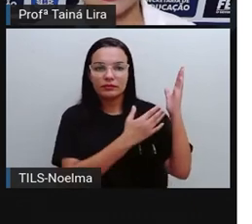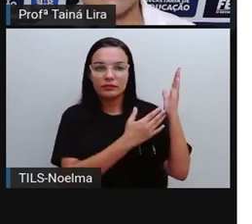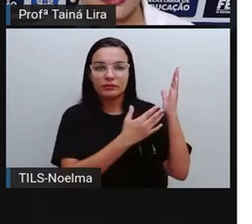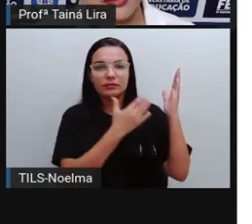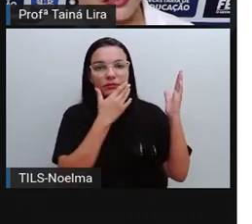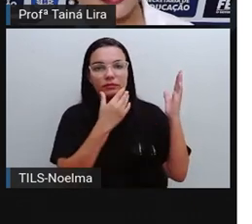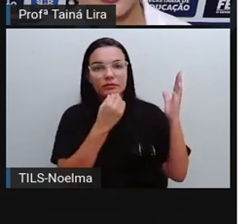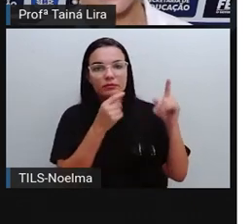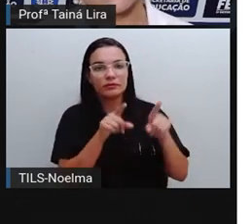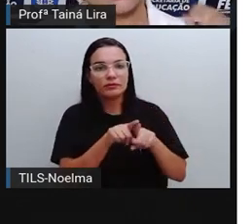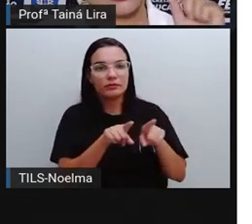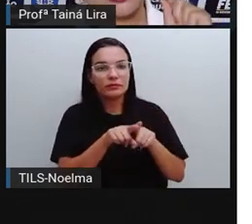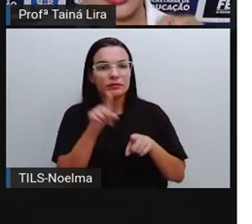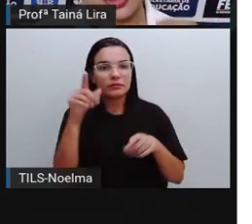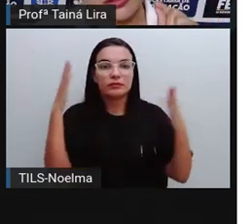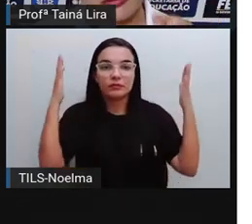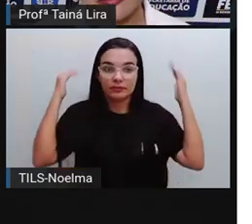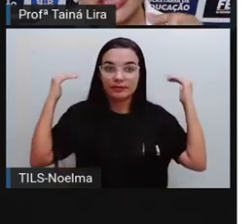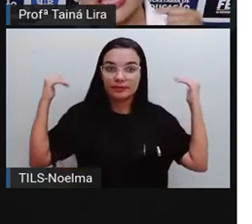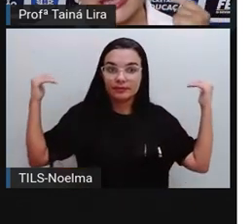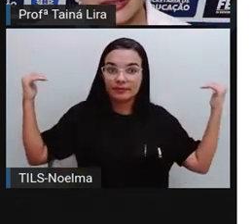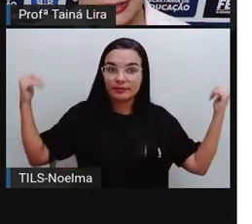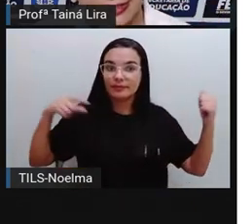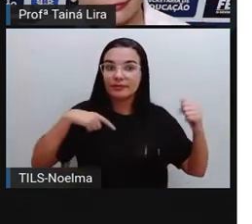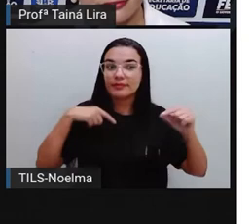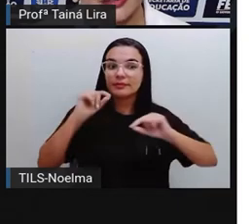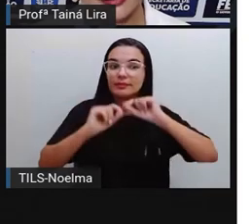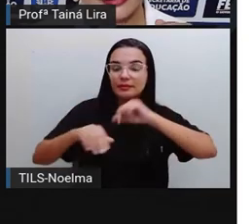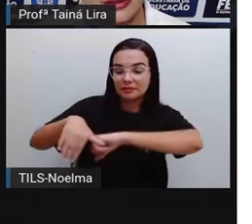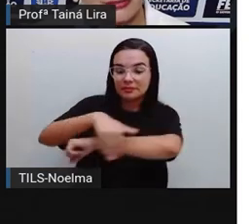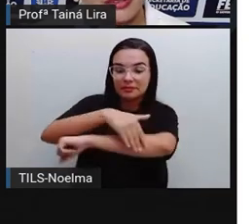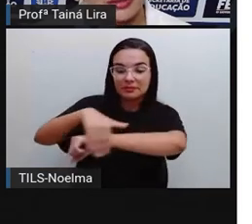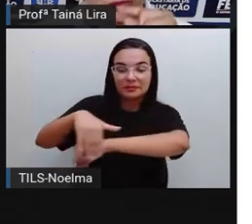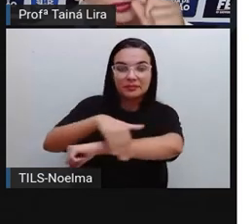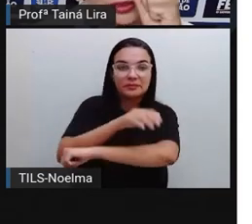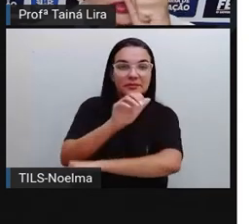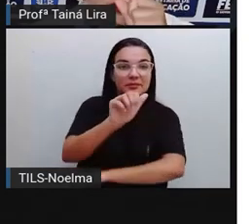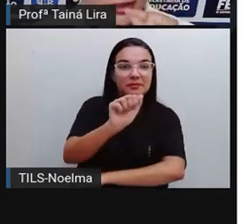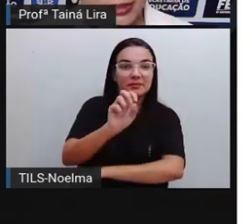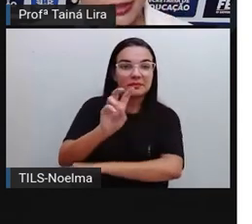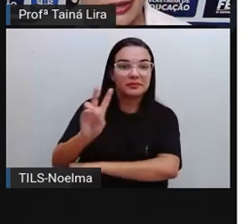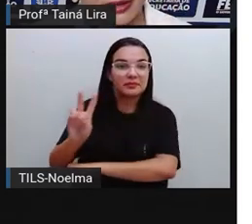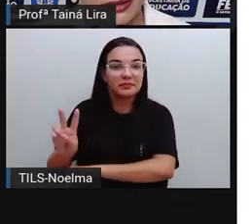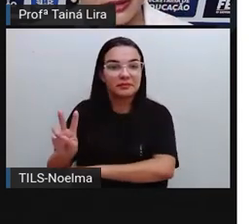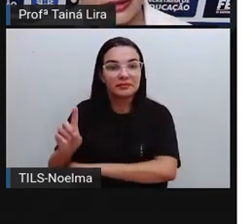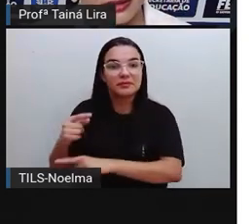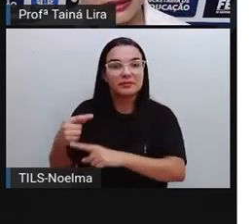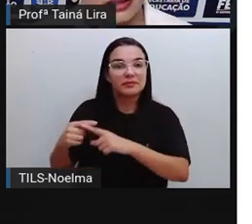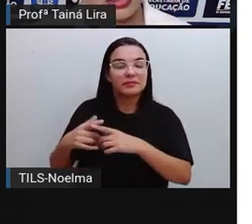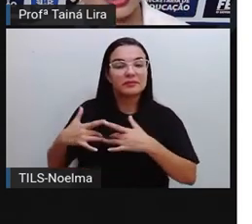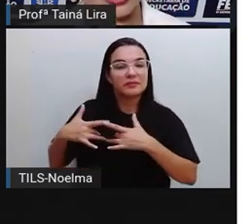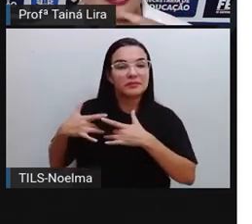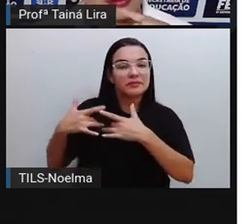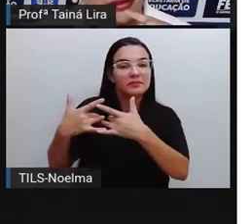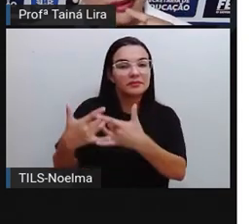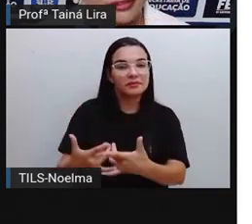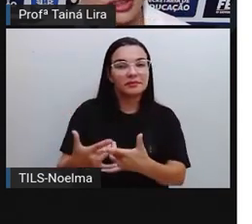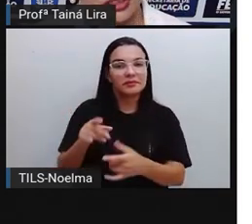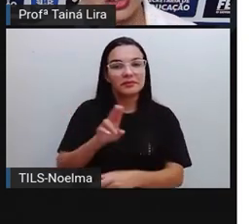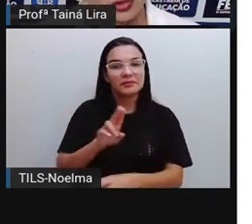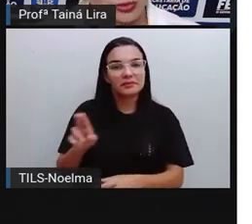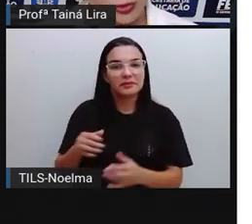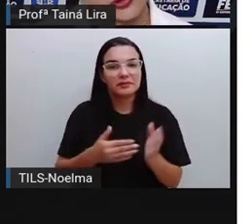Eduardo Frois da Mota, inclusive a gente tem uma avenida aqui em Feira, né, com esse nome, que a gente chama